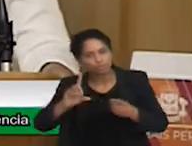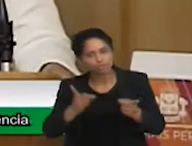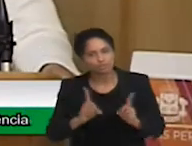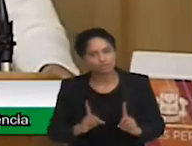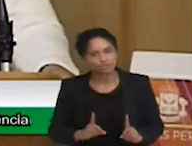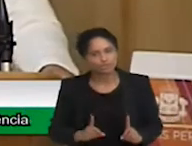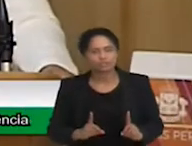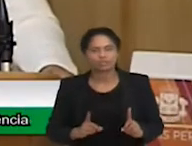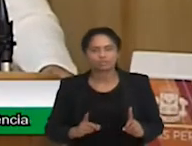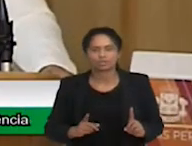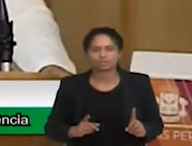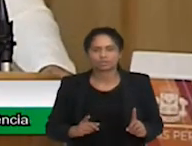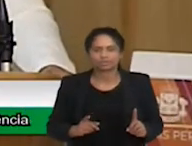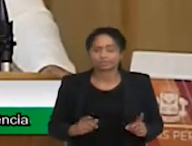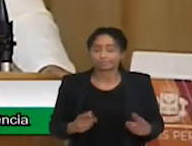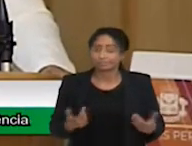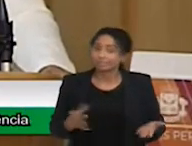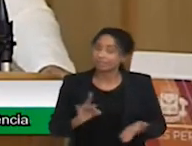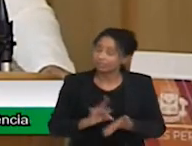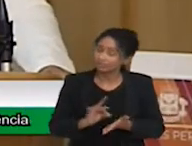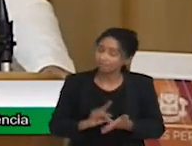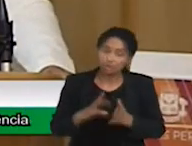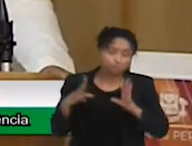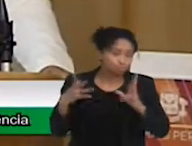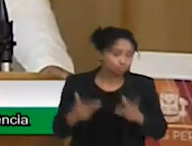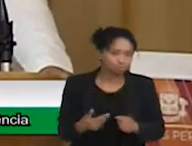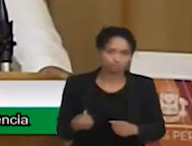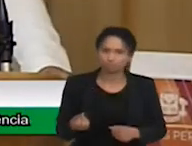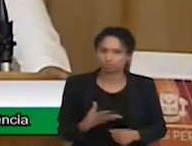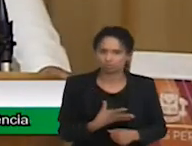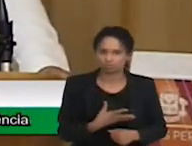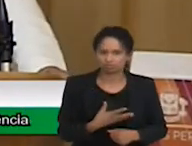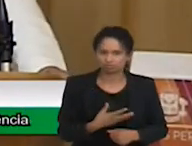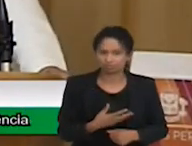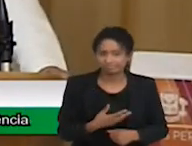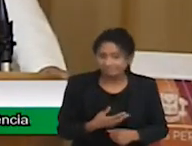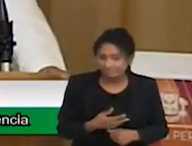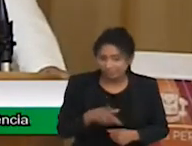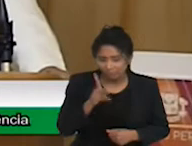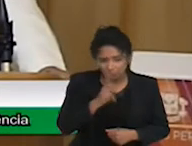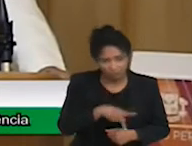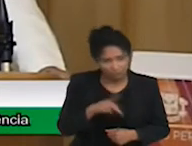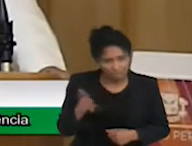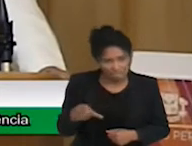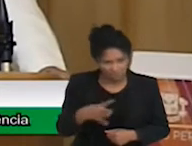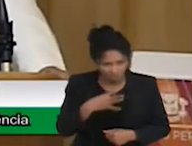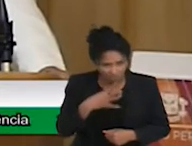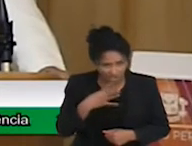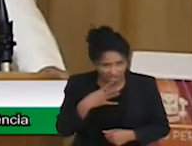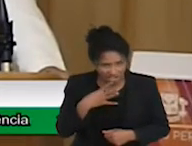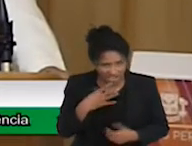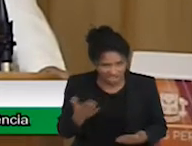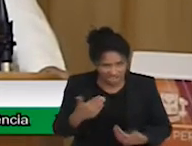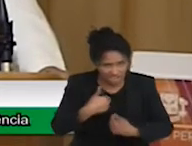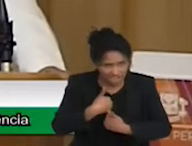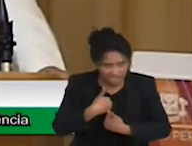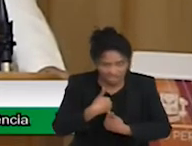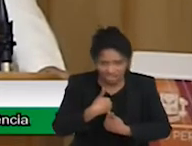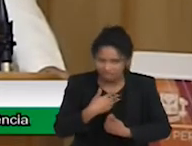tudo isso é muito novo também. Os professores não conhecem o TEA, os pais não conhecem, a família não conhece o TEA.